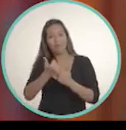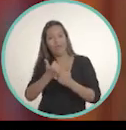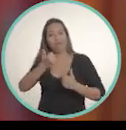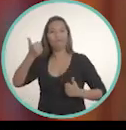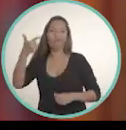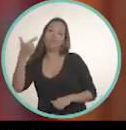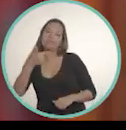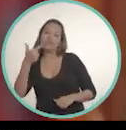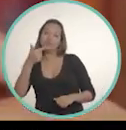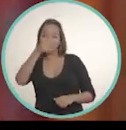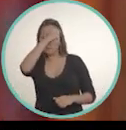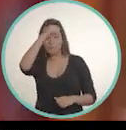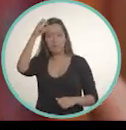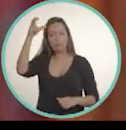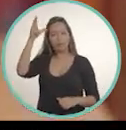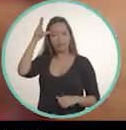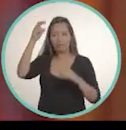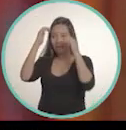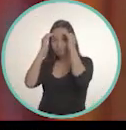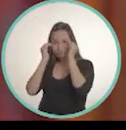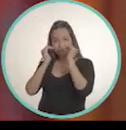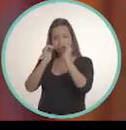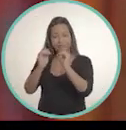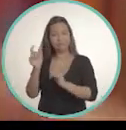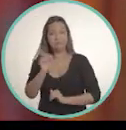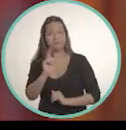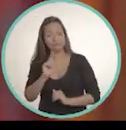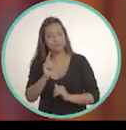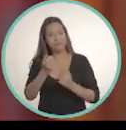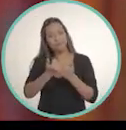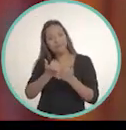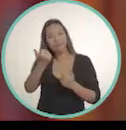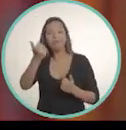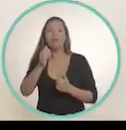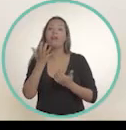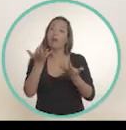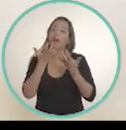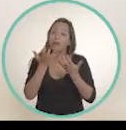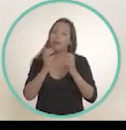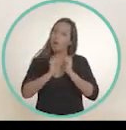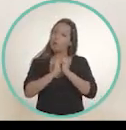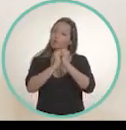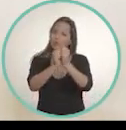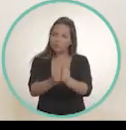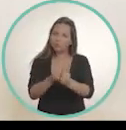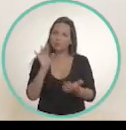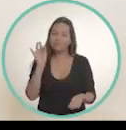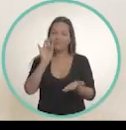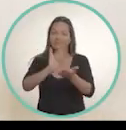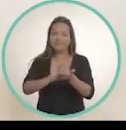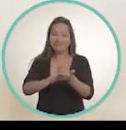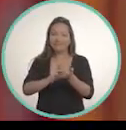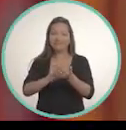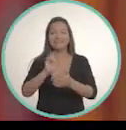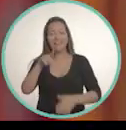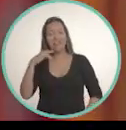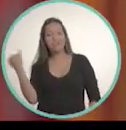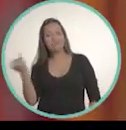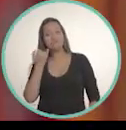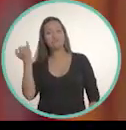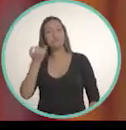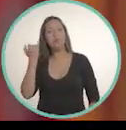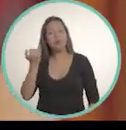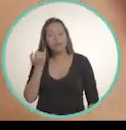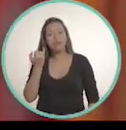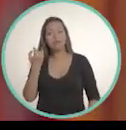também ter alguma condição de subalternidade ou de auxílio, caso necessário, mas sim que a gente possa construir juntos. Isso